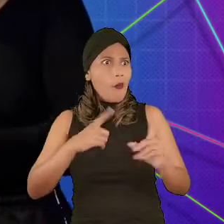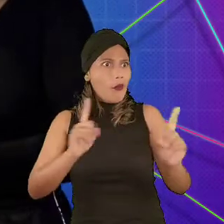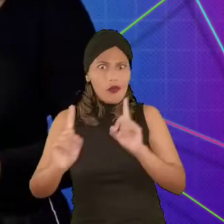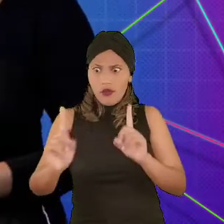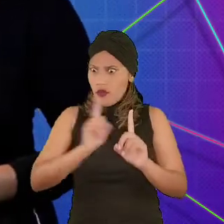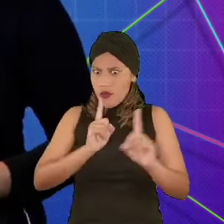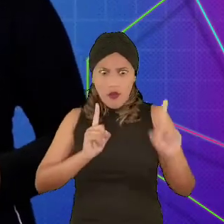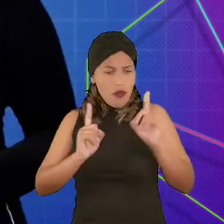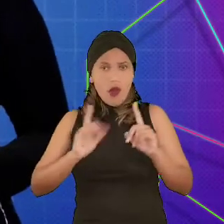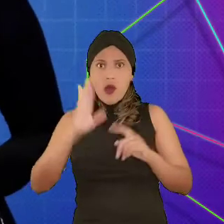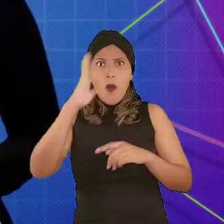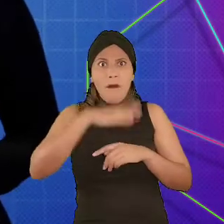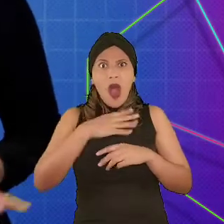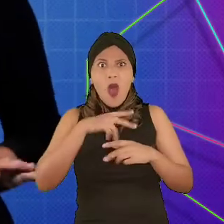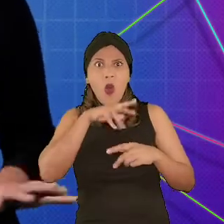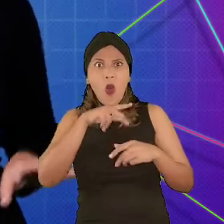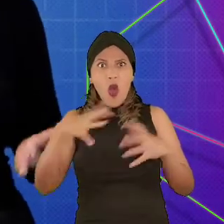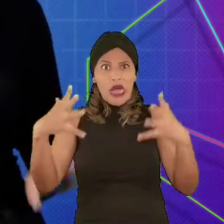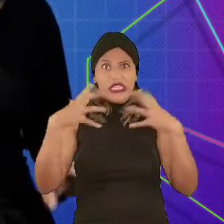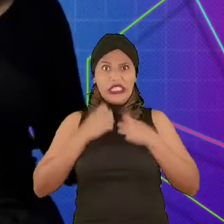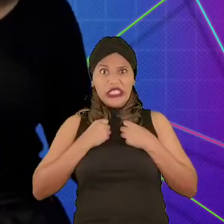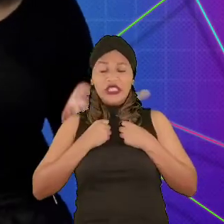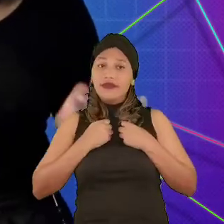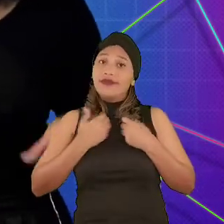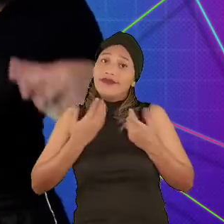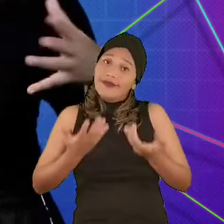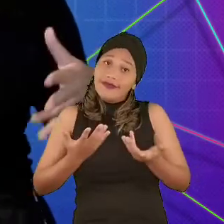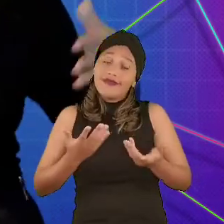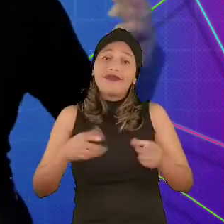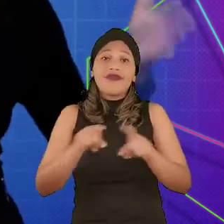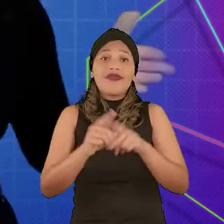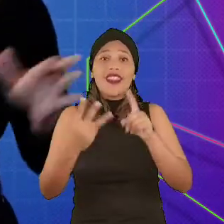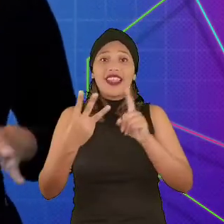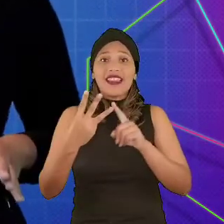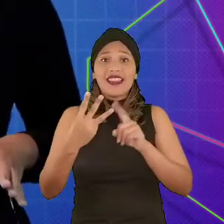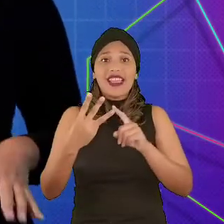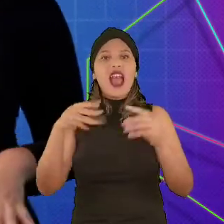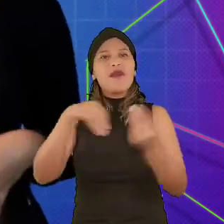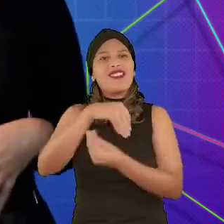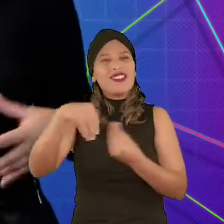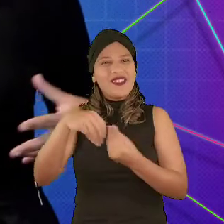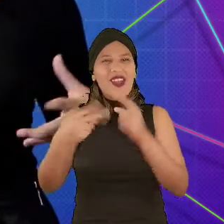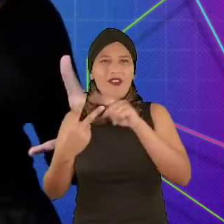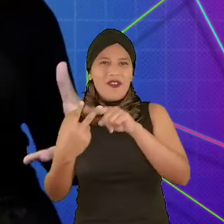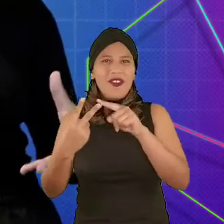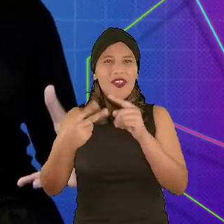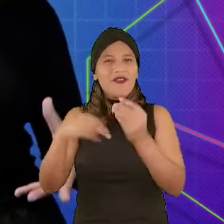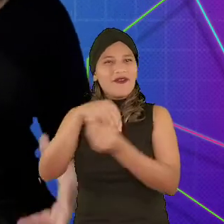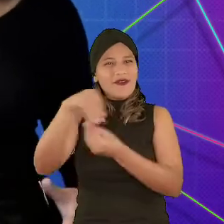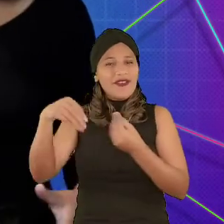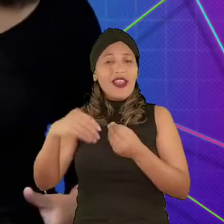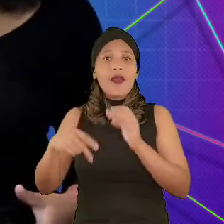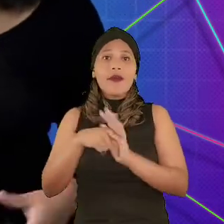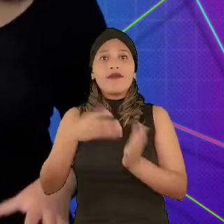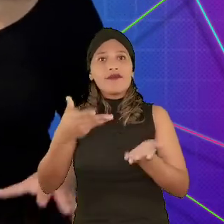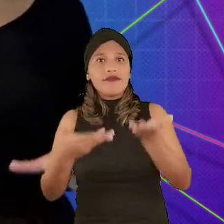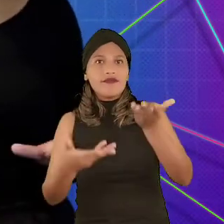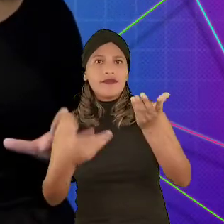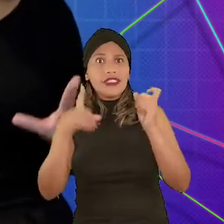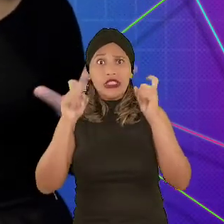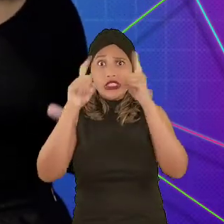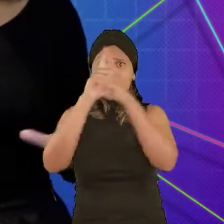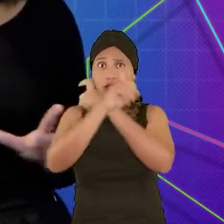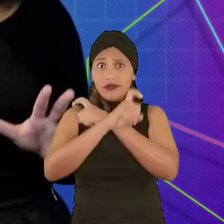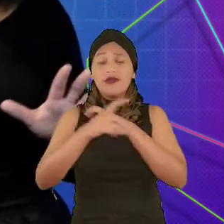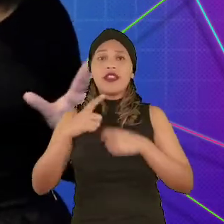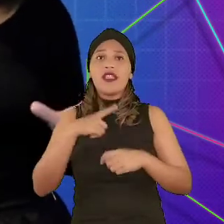inimigos ou em novas situações. A terceira forma é uma mistura de um e dois. É uma forma mais difícil de balancear e